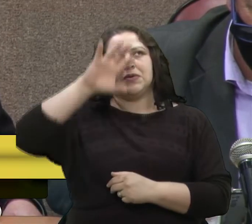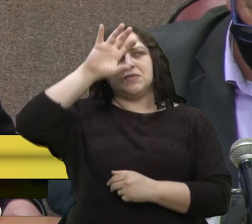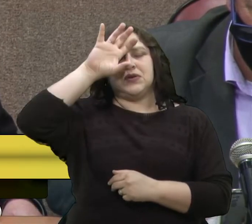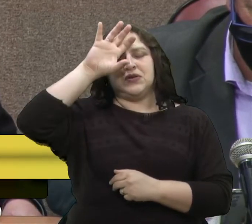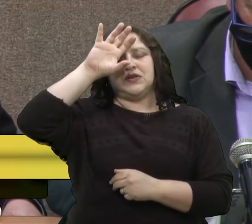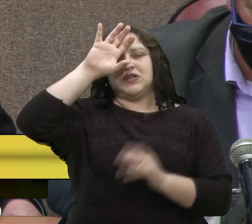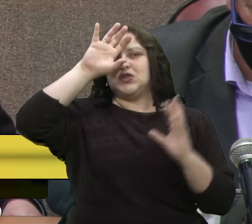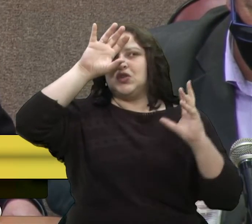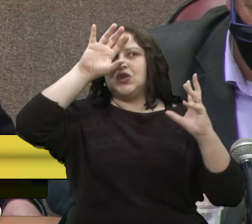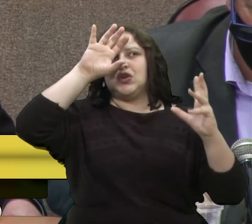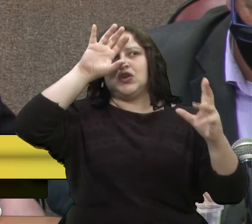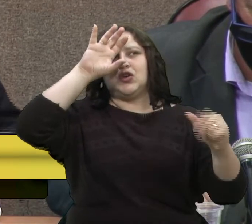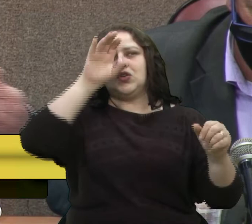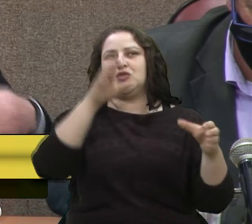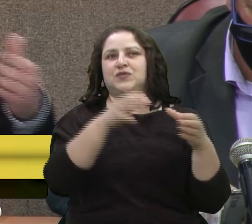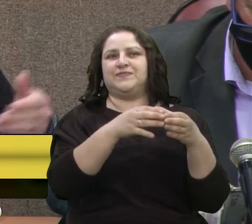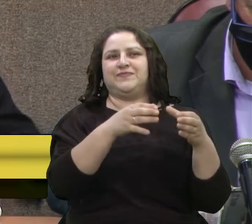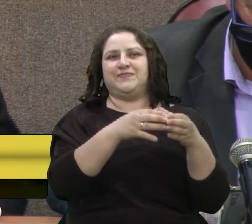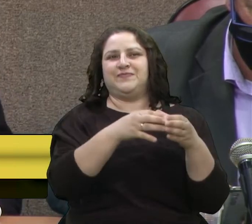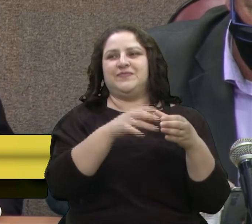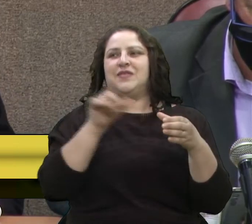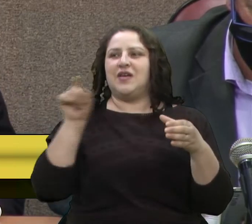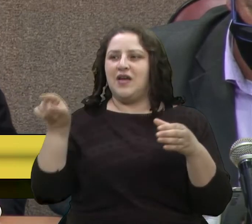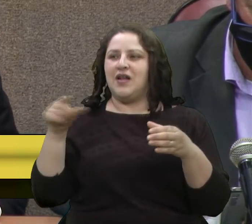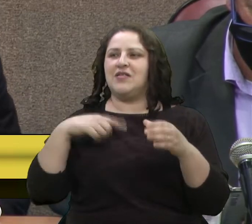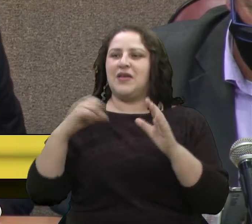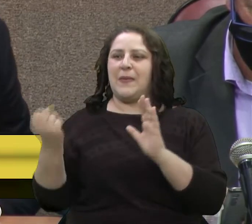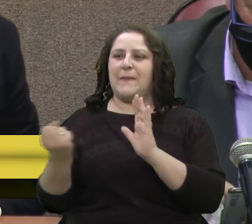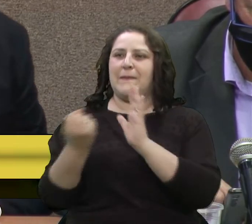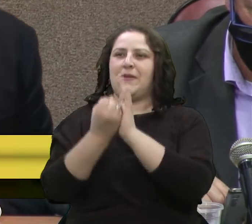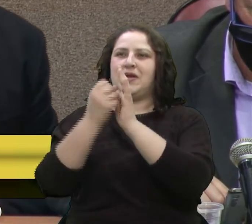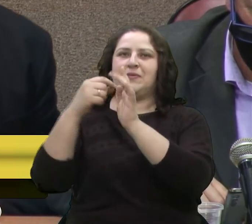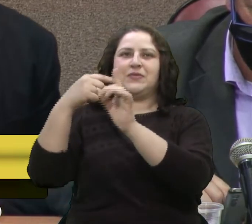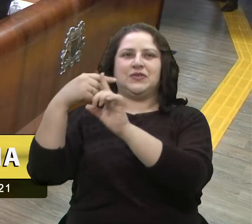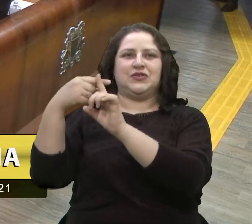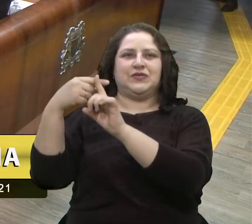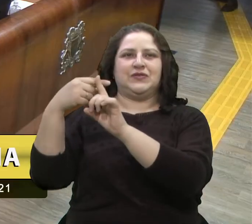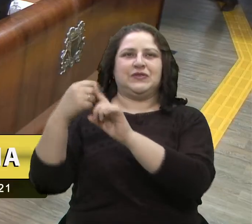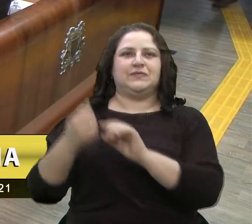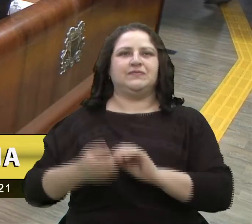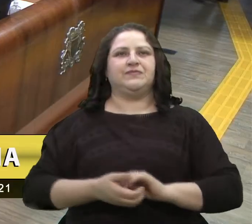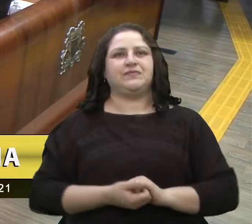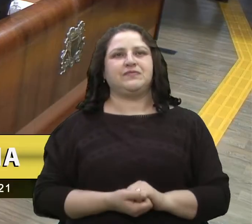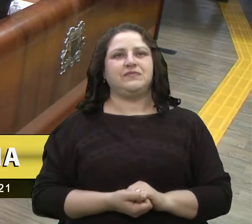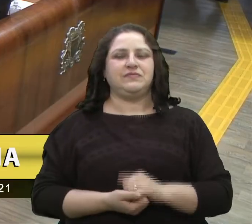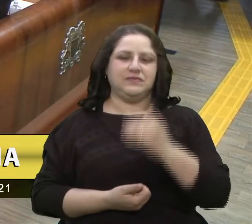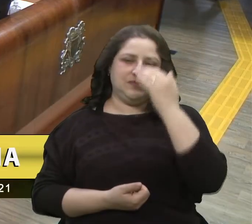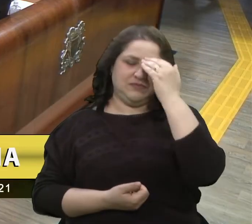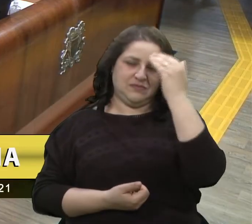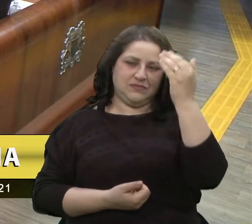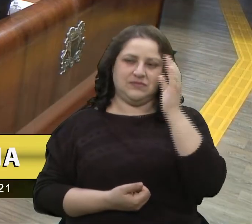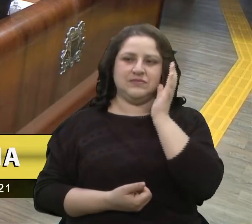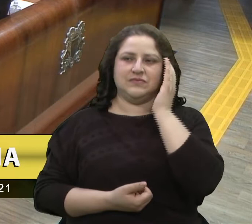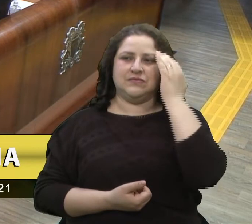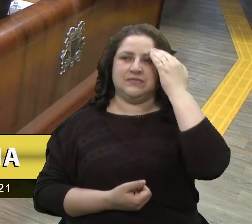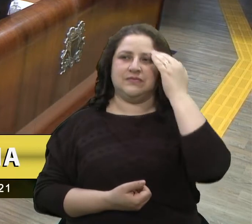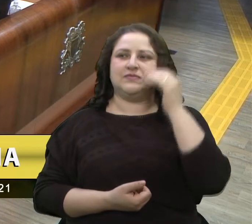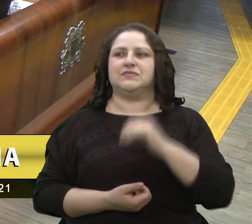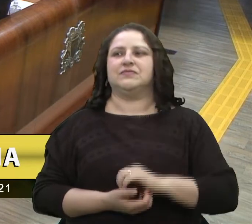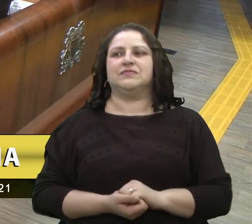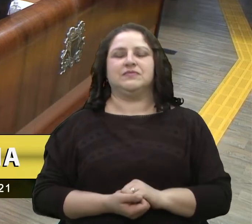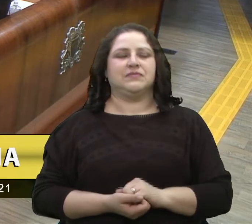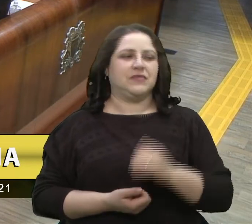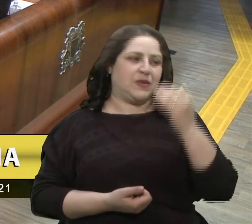aí, como uma pessoa que deixou a sua marca muito positiva. Obrigado, vereador. Obrigado, vereador Daniel Lúcio. Então, era isso, senhor presidente. Deixo um